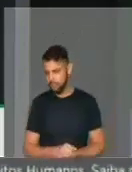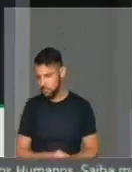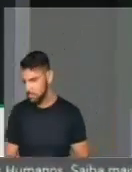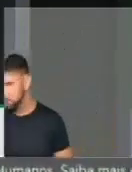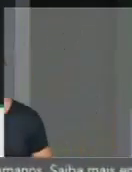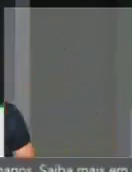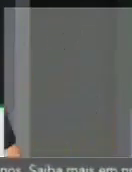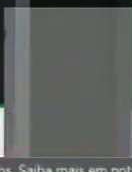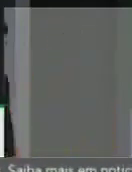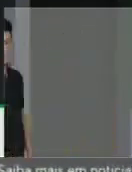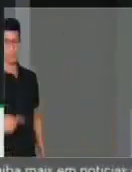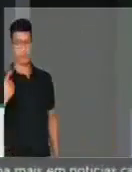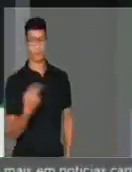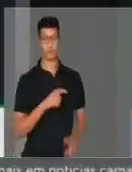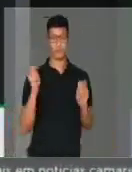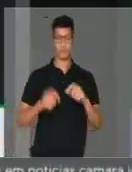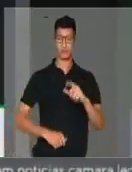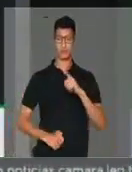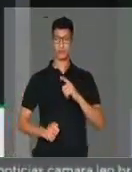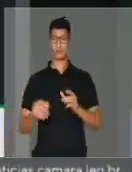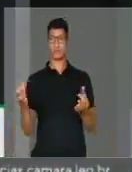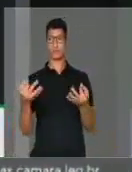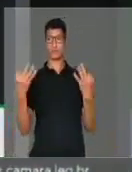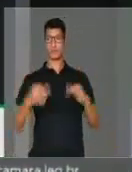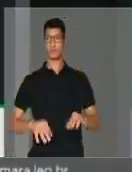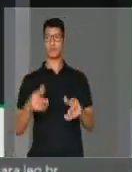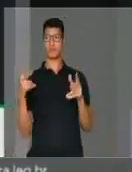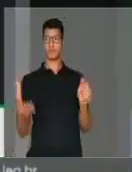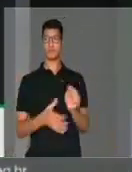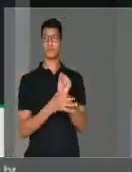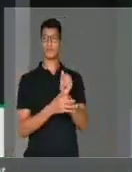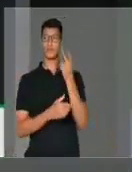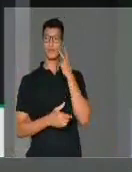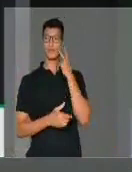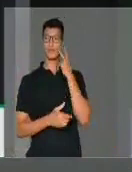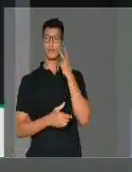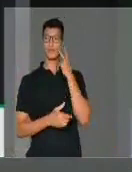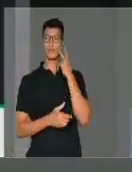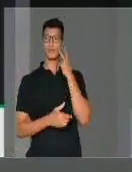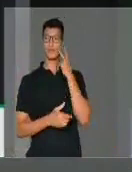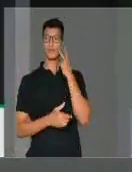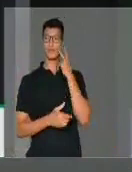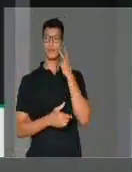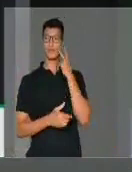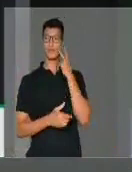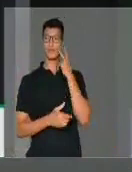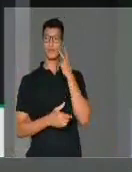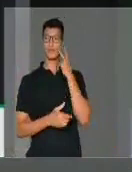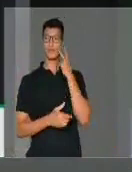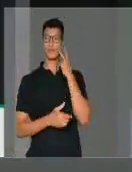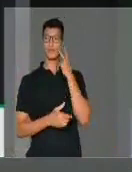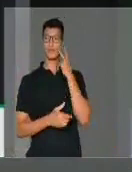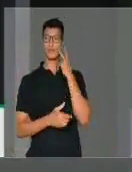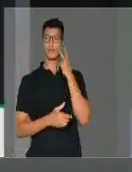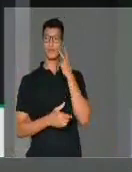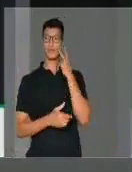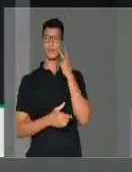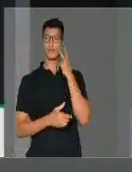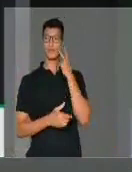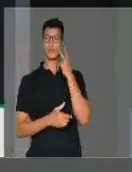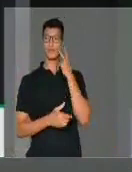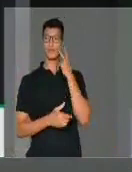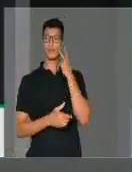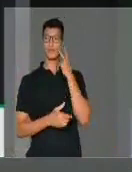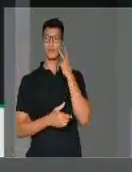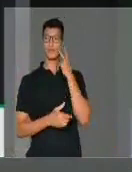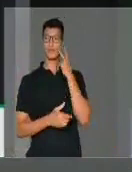Comunas Gerais. E assim possamos ter uma pista decente, segura, para que possamos, primeiro, preservar vidas e depois criarmos um